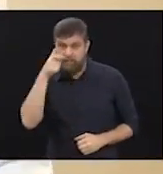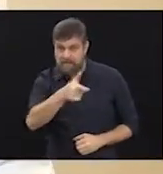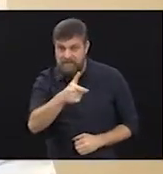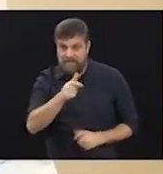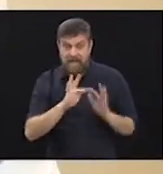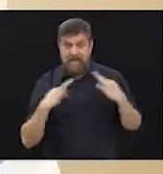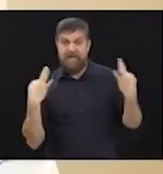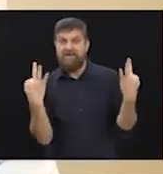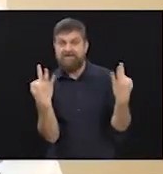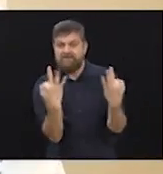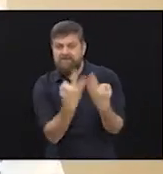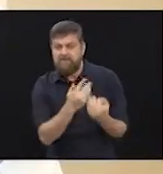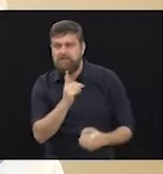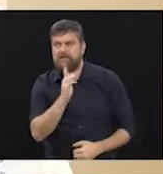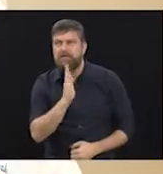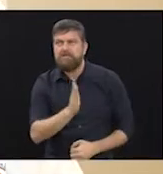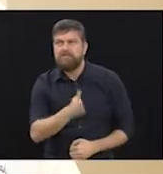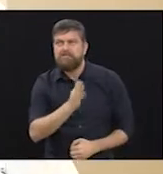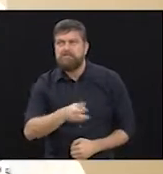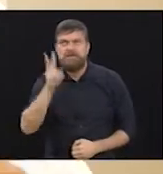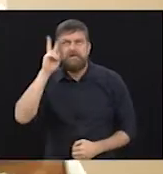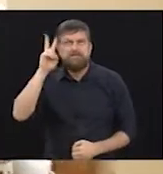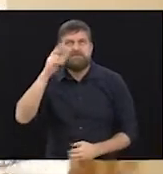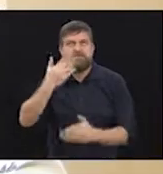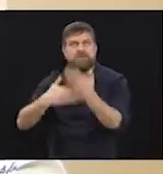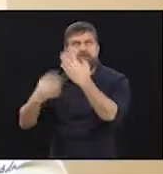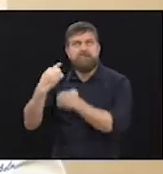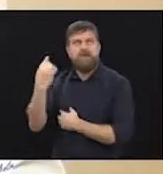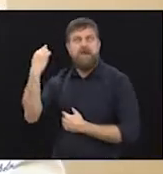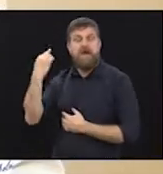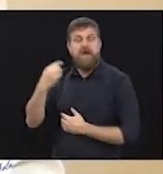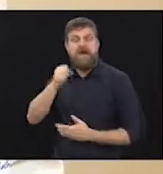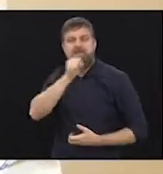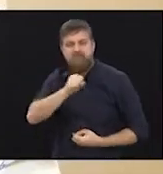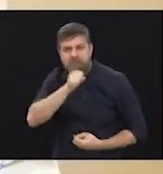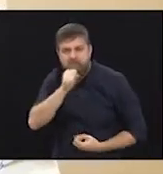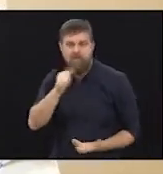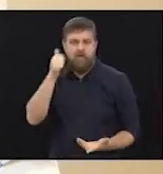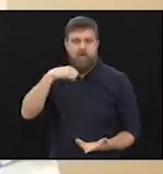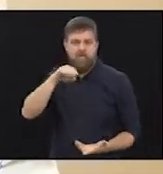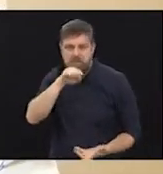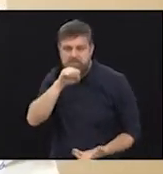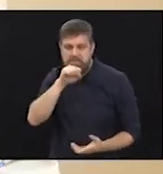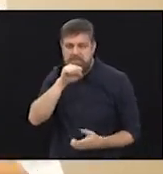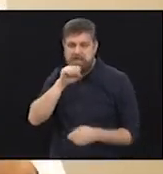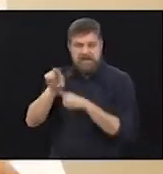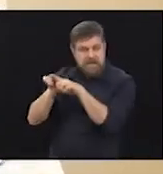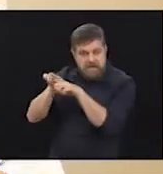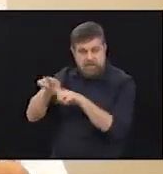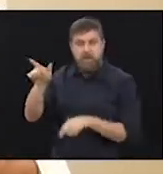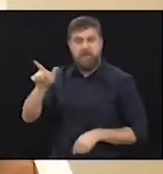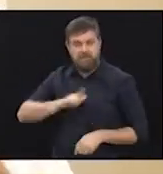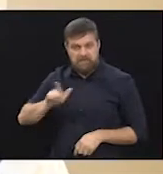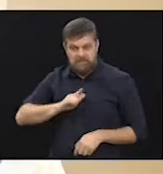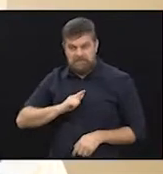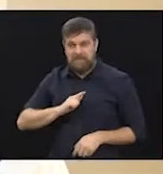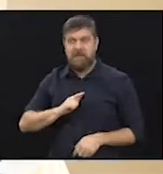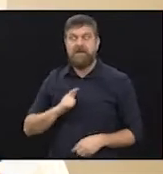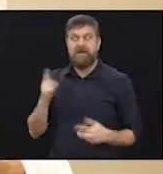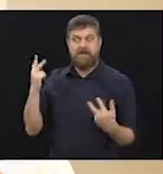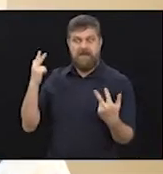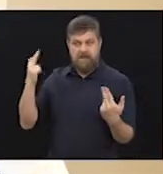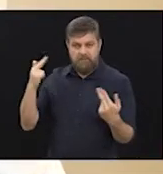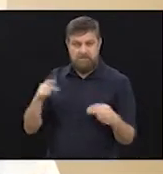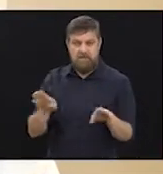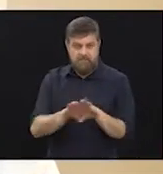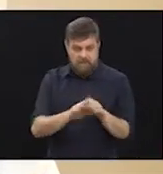familiar. Então, se na sua família alguém tem osteoartrite, a sua chance de ter uma osteoartrite